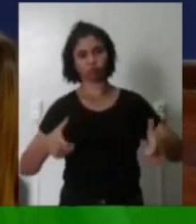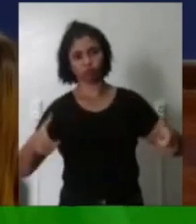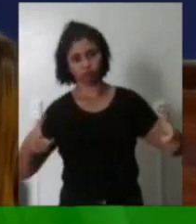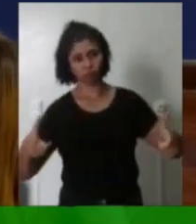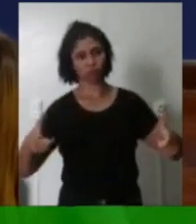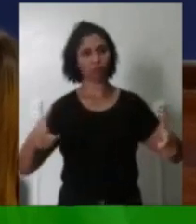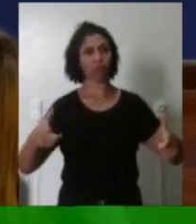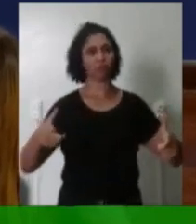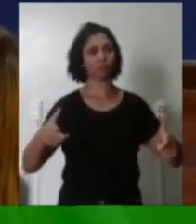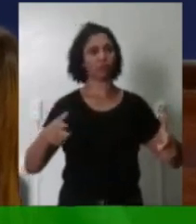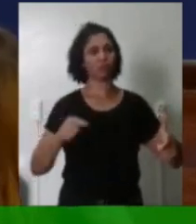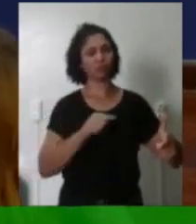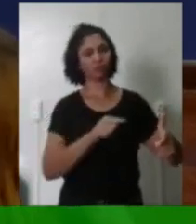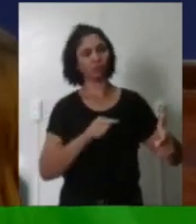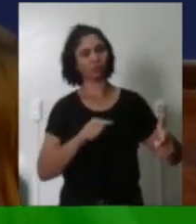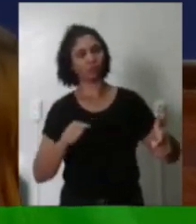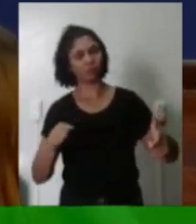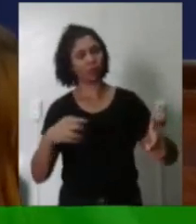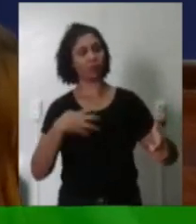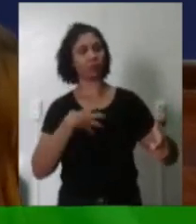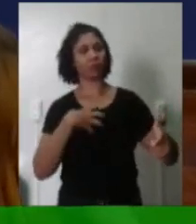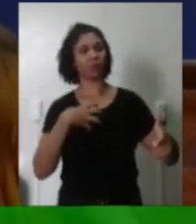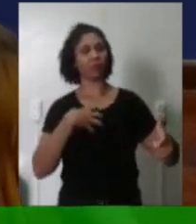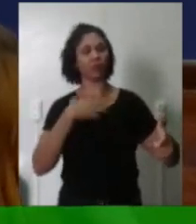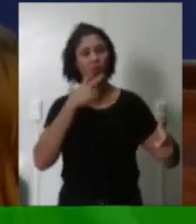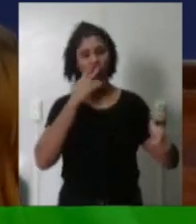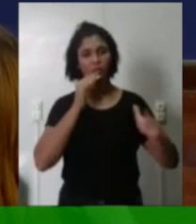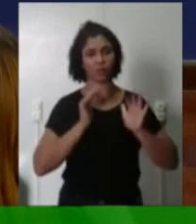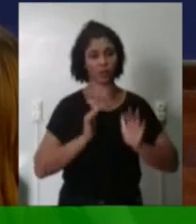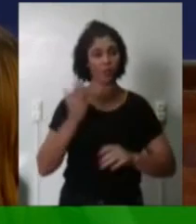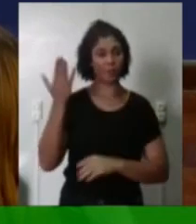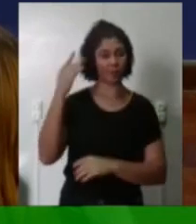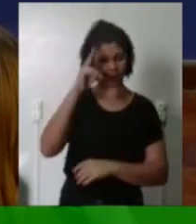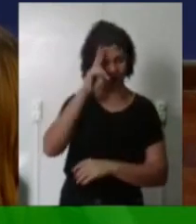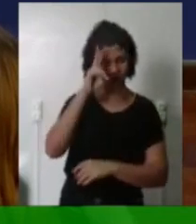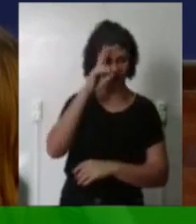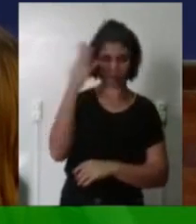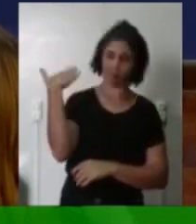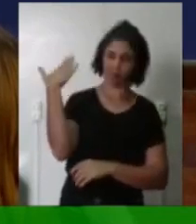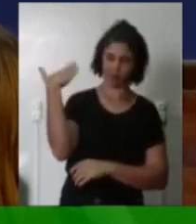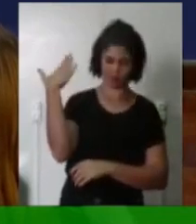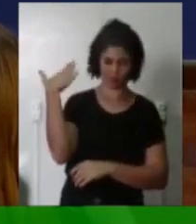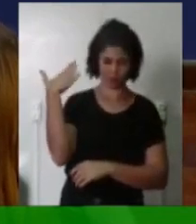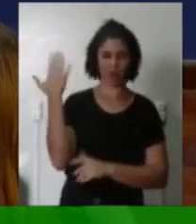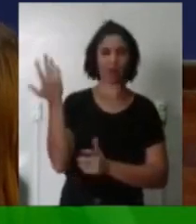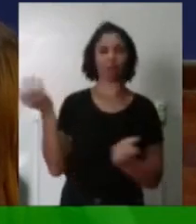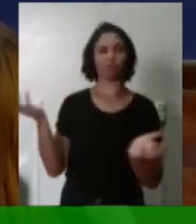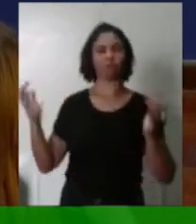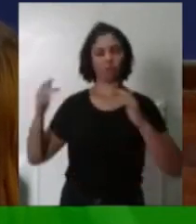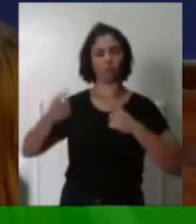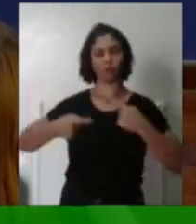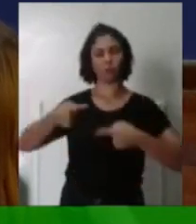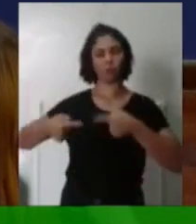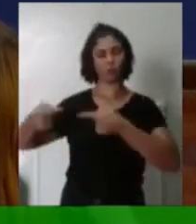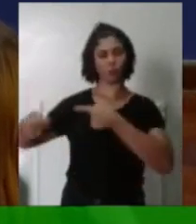caiu muito Nós fazíamos o debate naquela época E era um debate